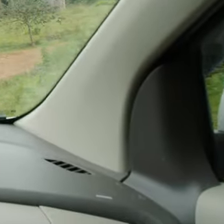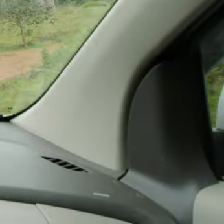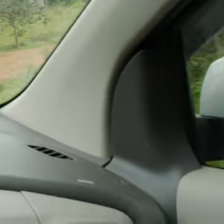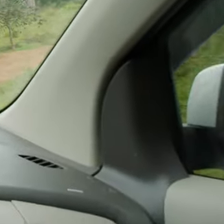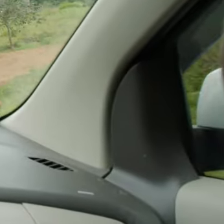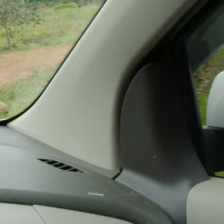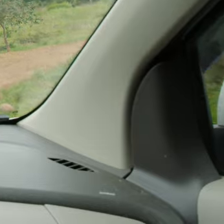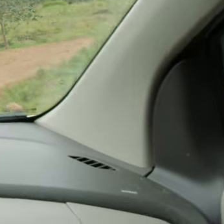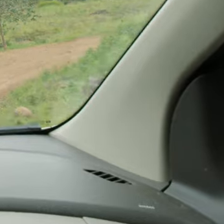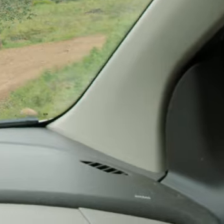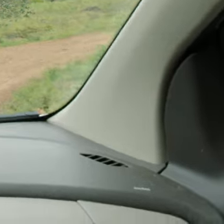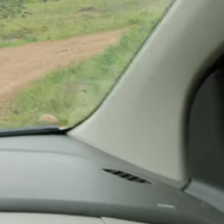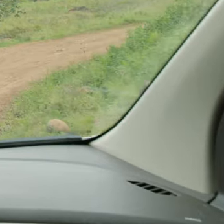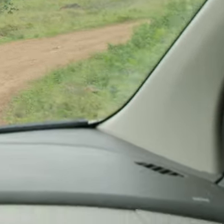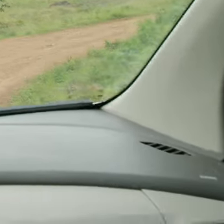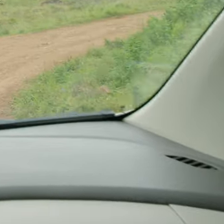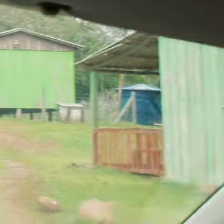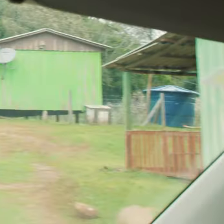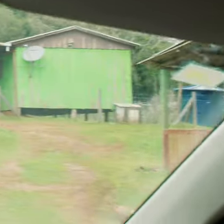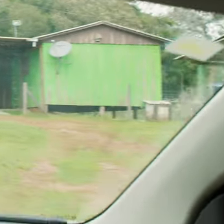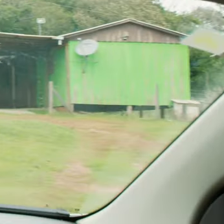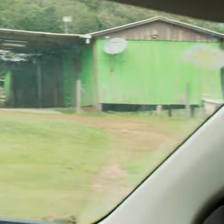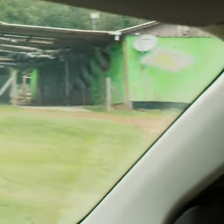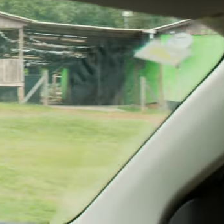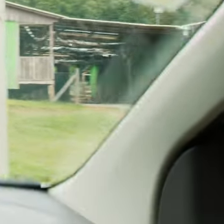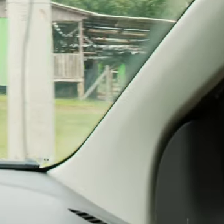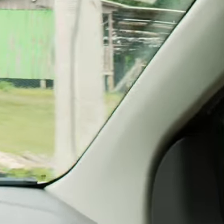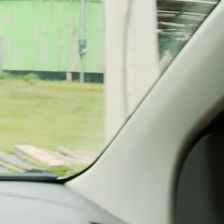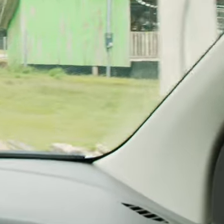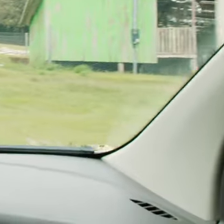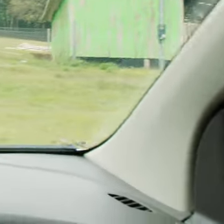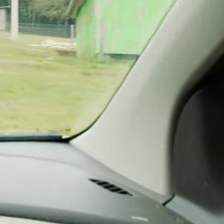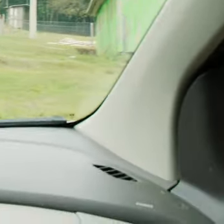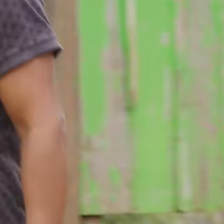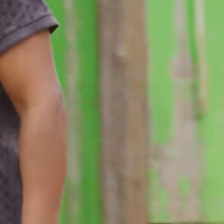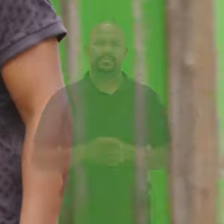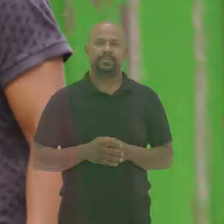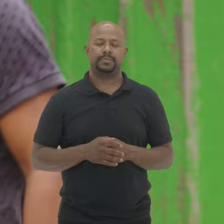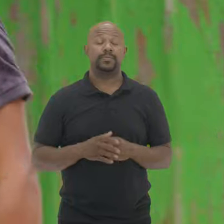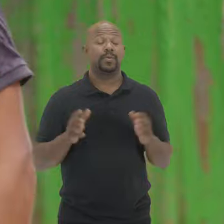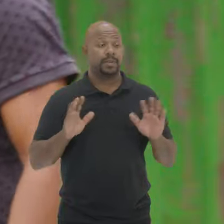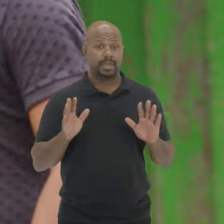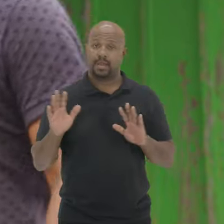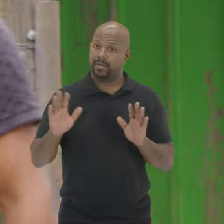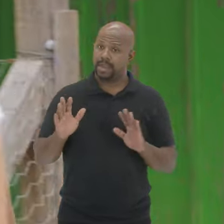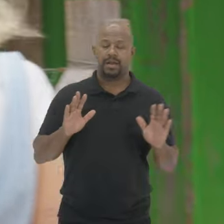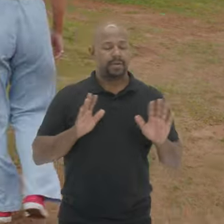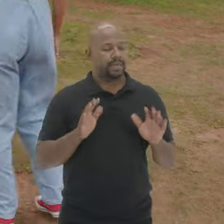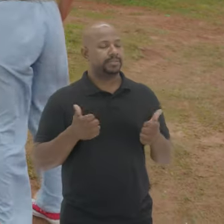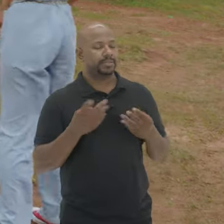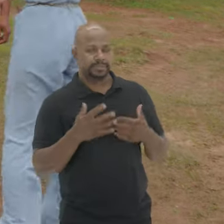Seguem pela estrada De chão Sobem uma ladeira E se aproximam De algumas casas Descem do carro E encontram um homem Olá